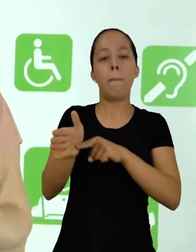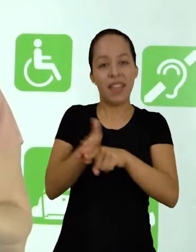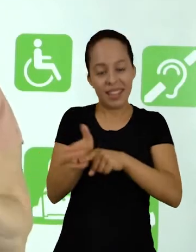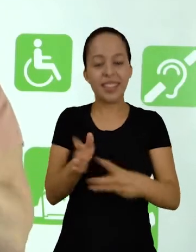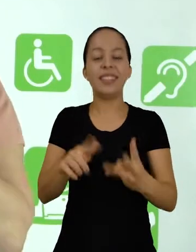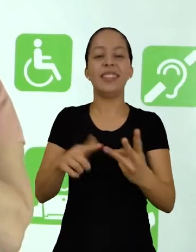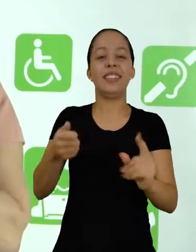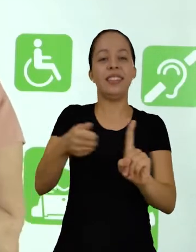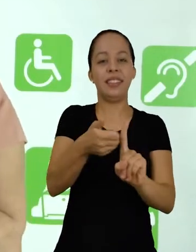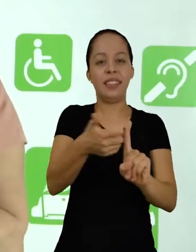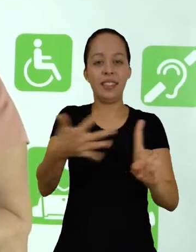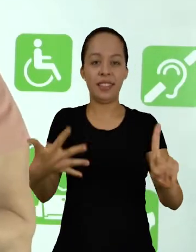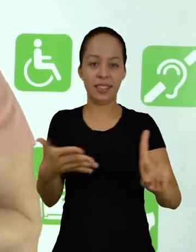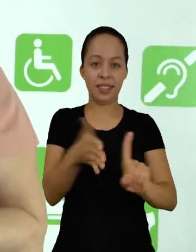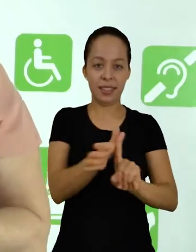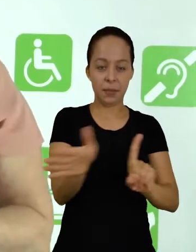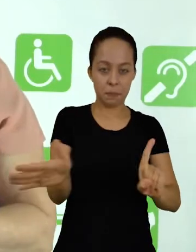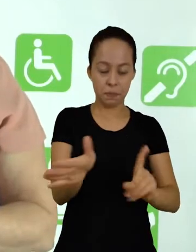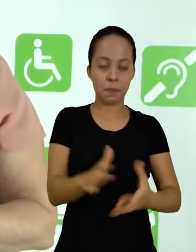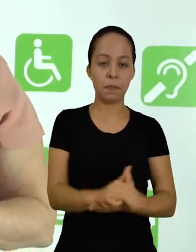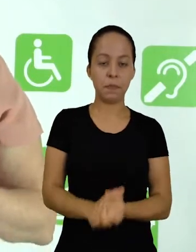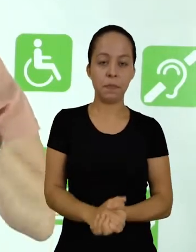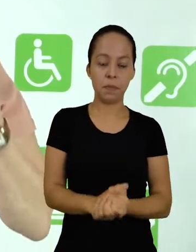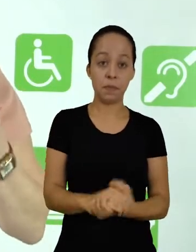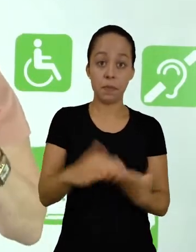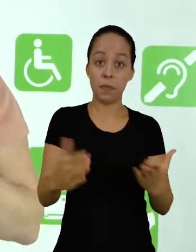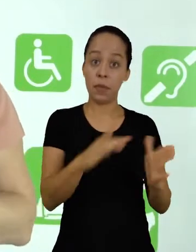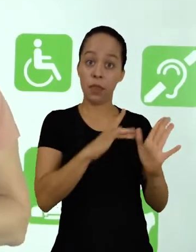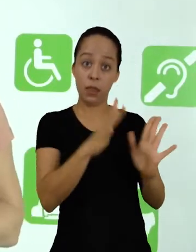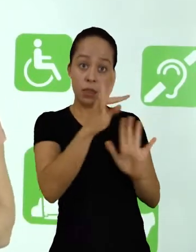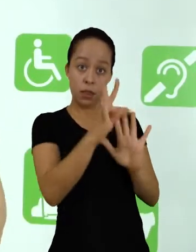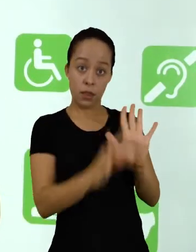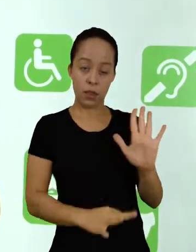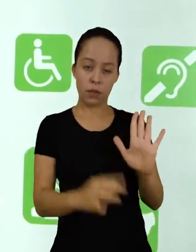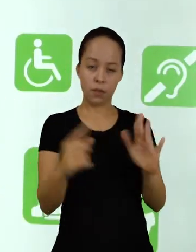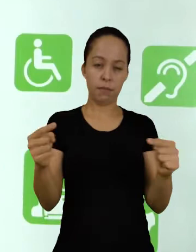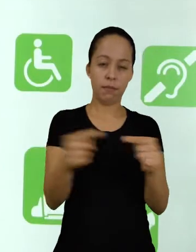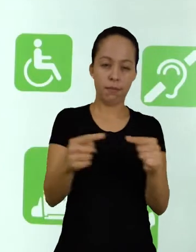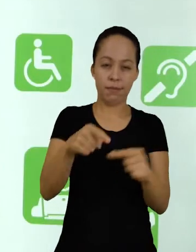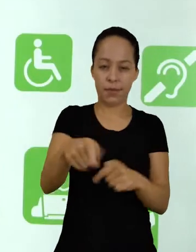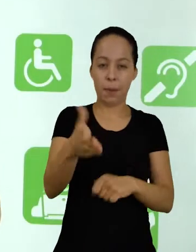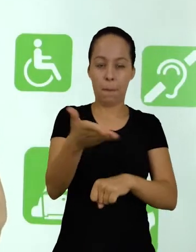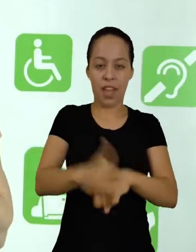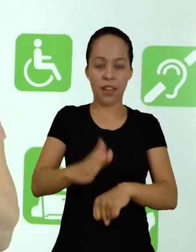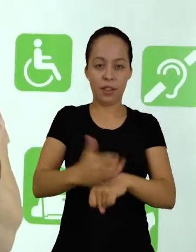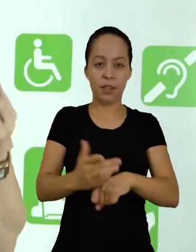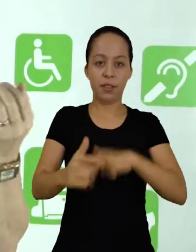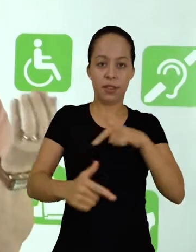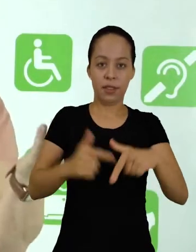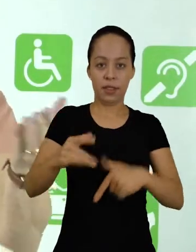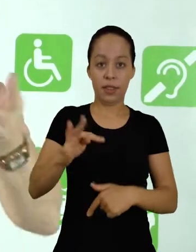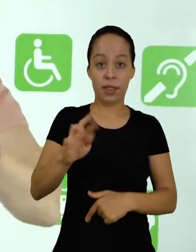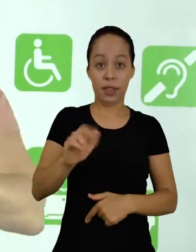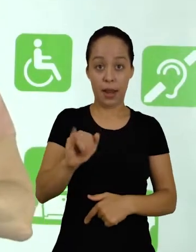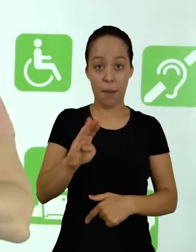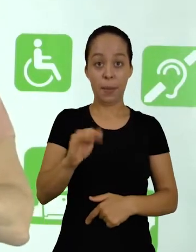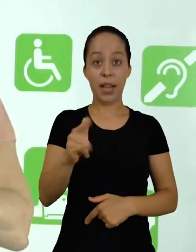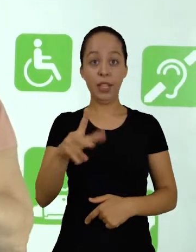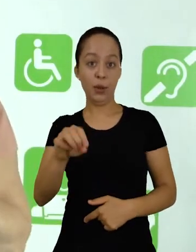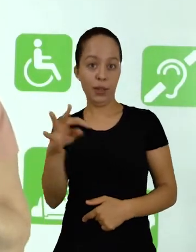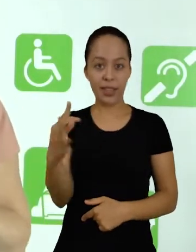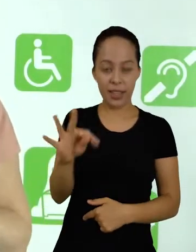de pesquisa e de extensão. O texto correspondente a essa prática de trabalhos